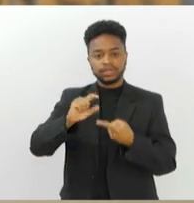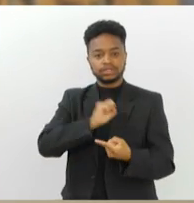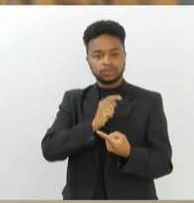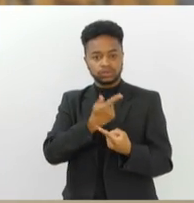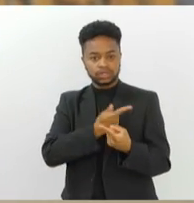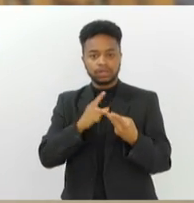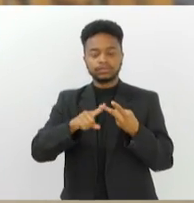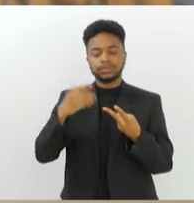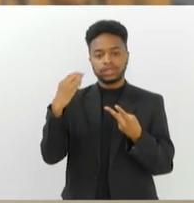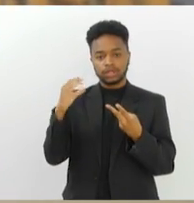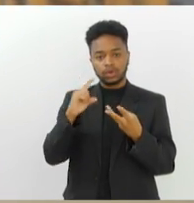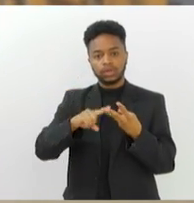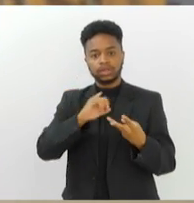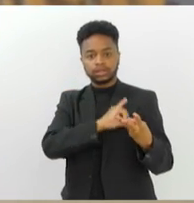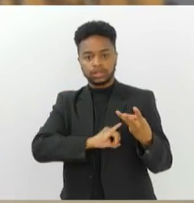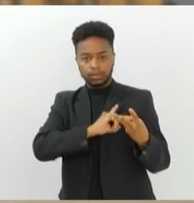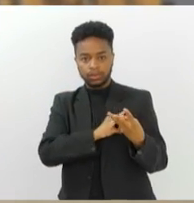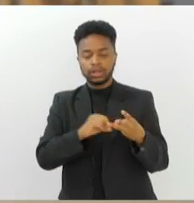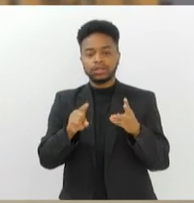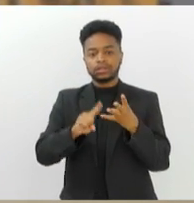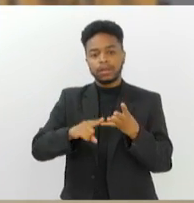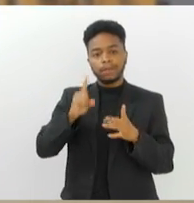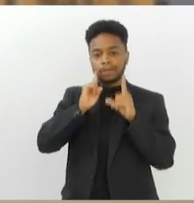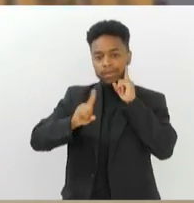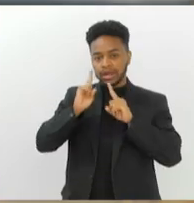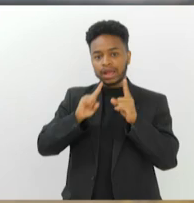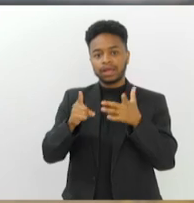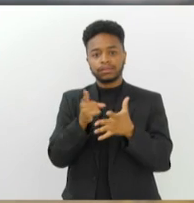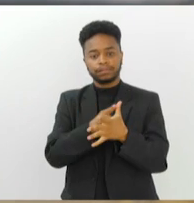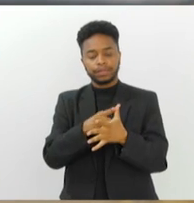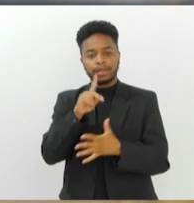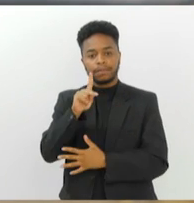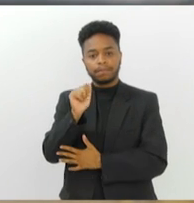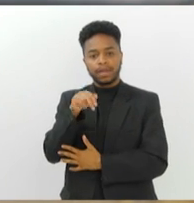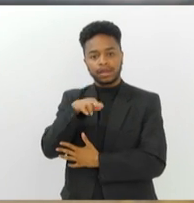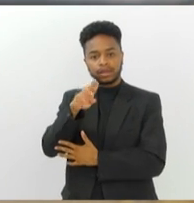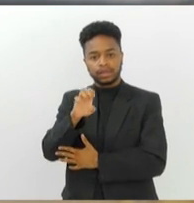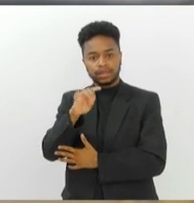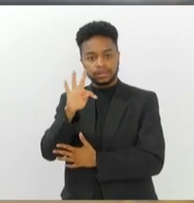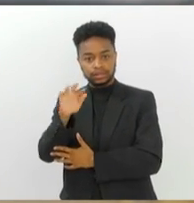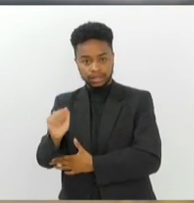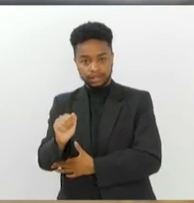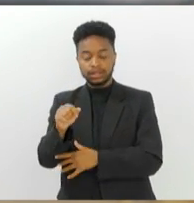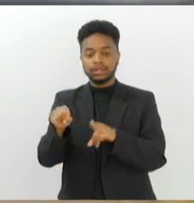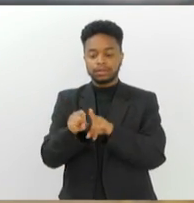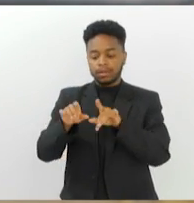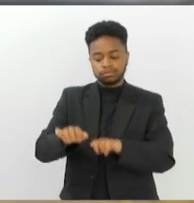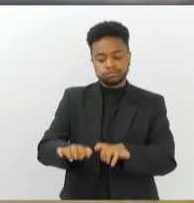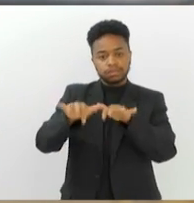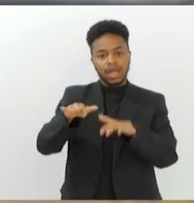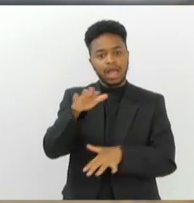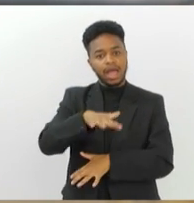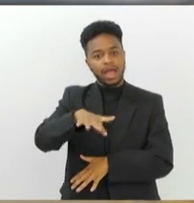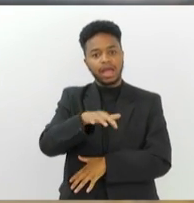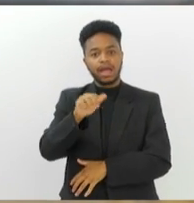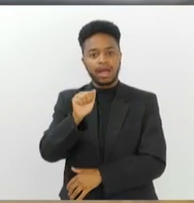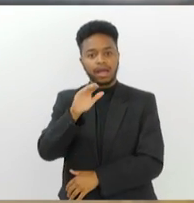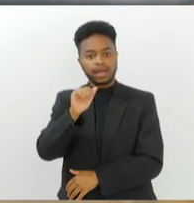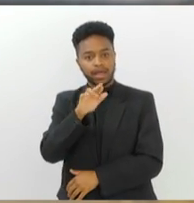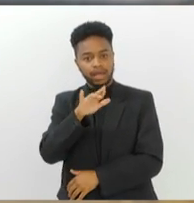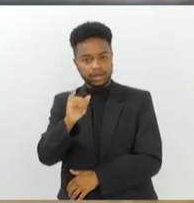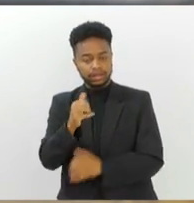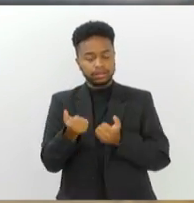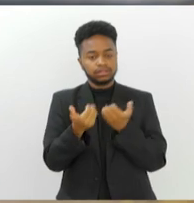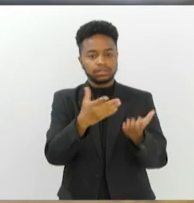Niterói, Itaboraí, parte de Maricá e Ilha de Paquetá. As represas do sistema CARI, que abastecem parte da Baixada Fluminense,